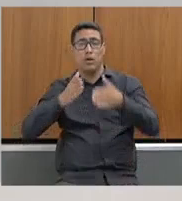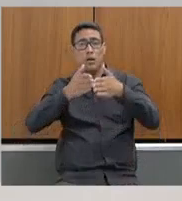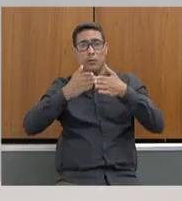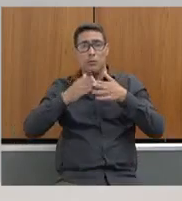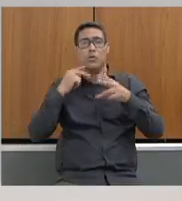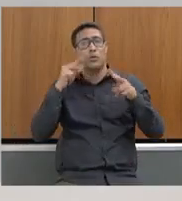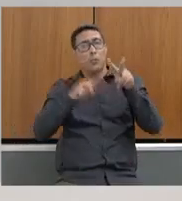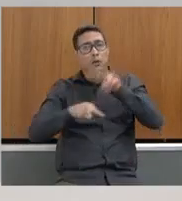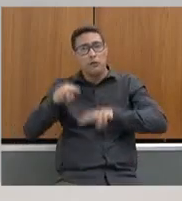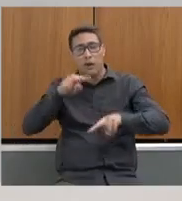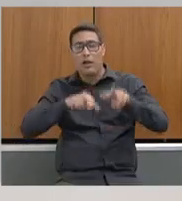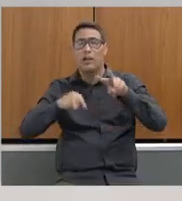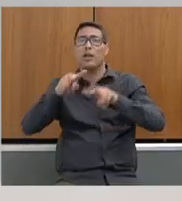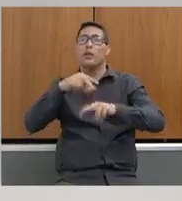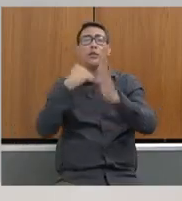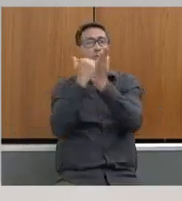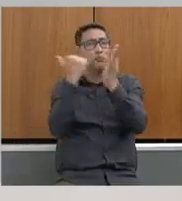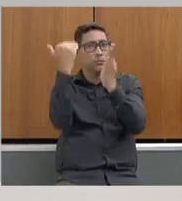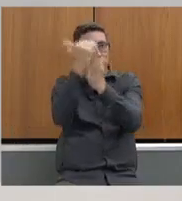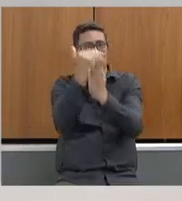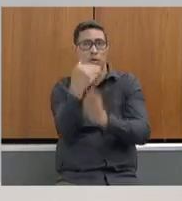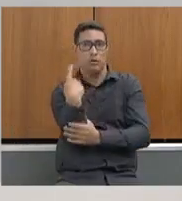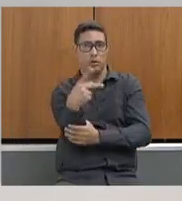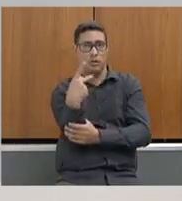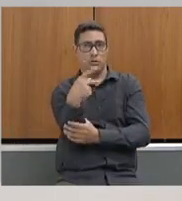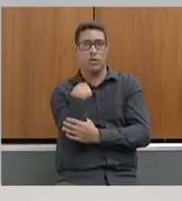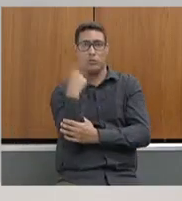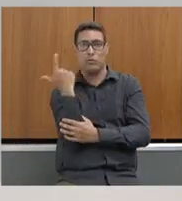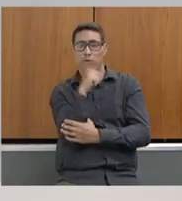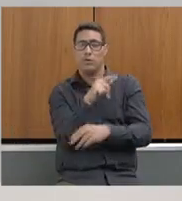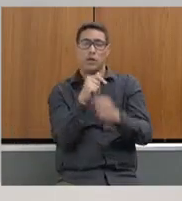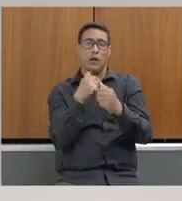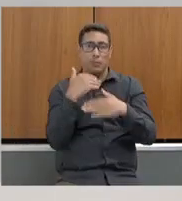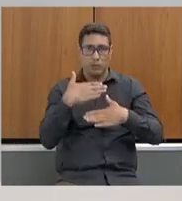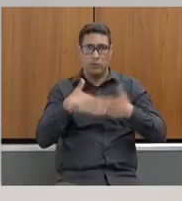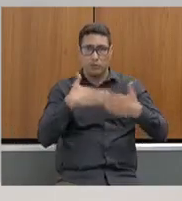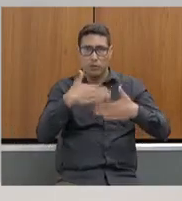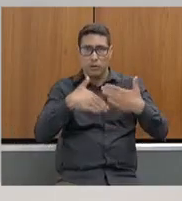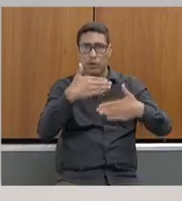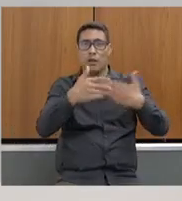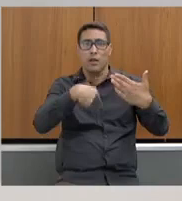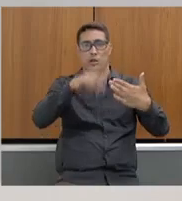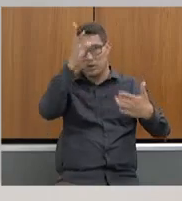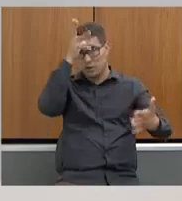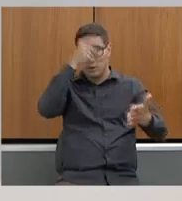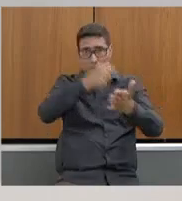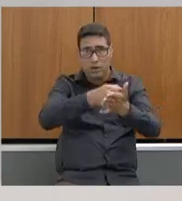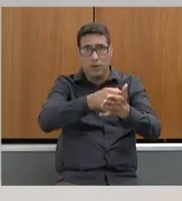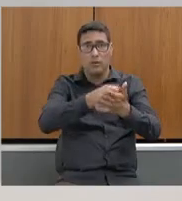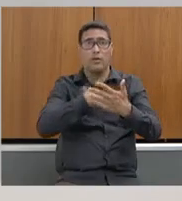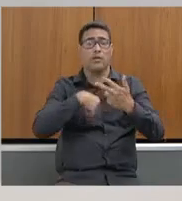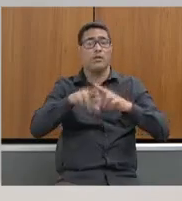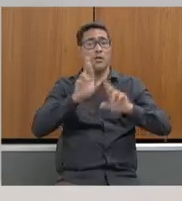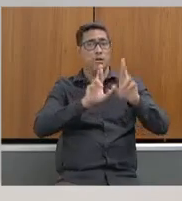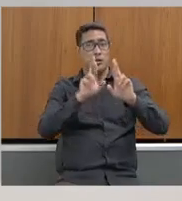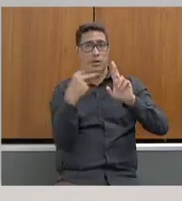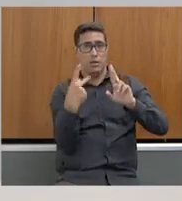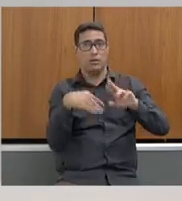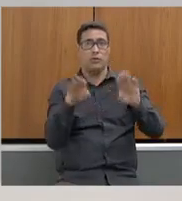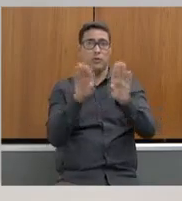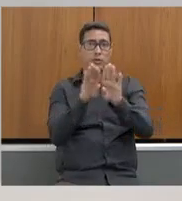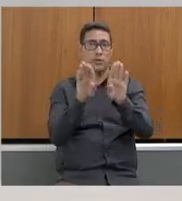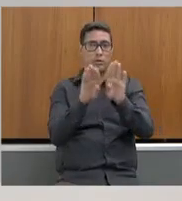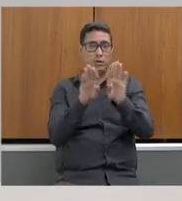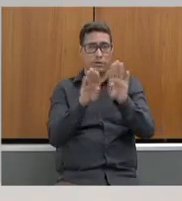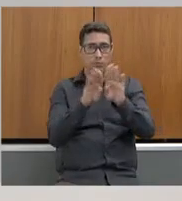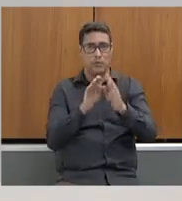uma avaliação adicional do Ministério Público para, na sequência, tomarmos as nossas decisões em relação também a